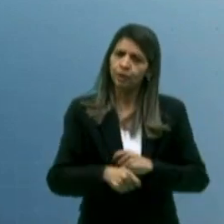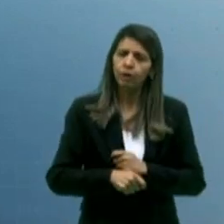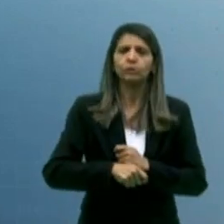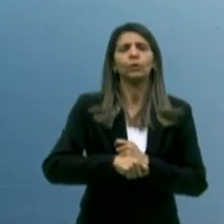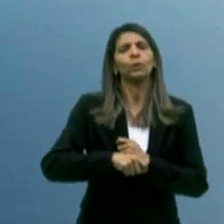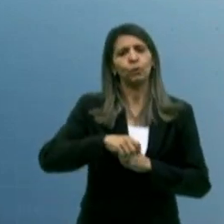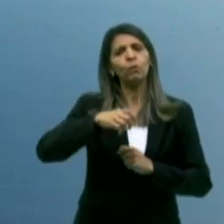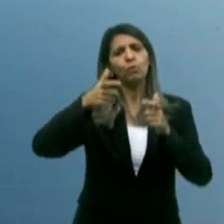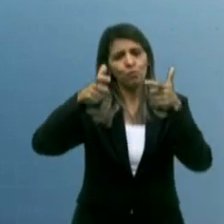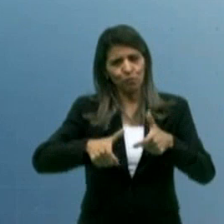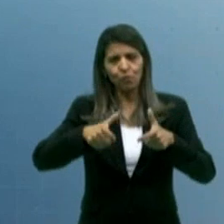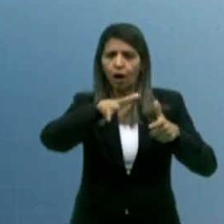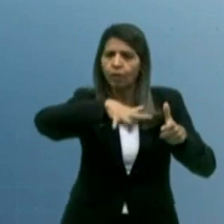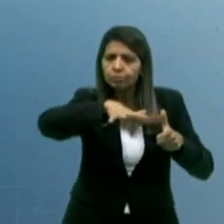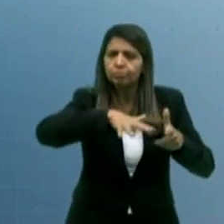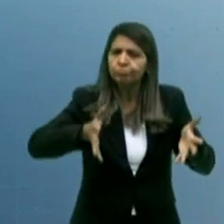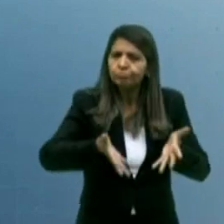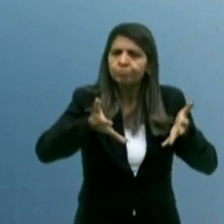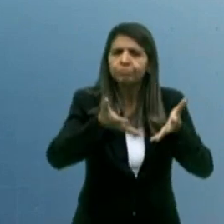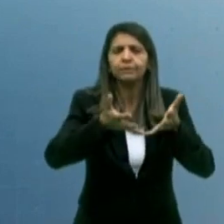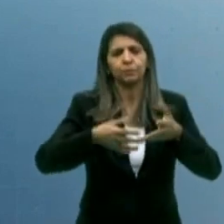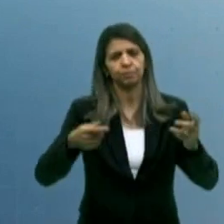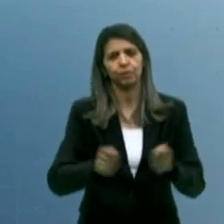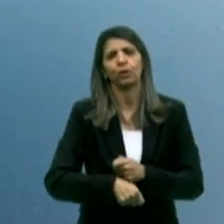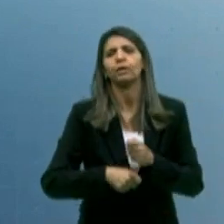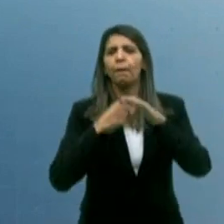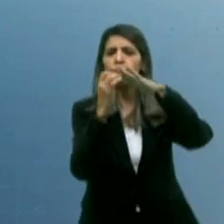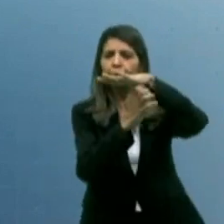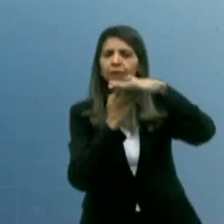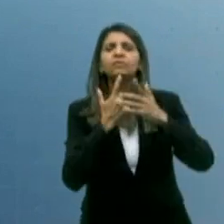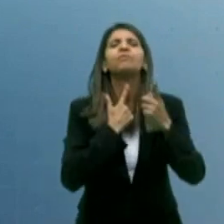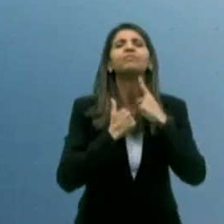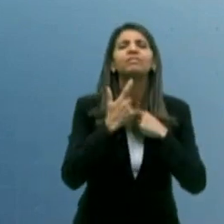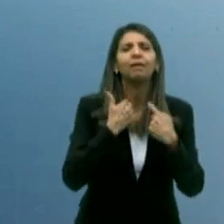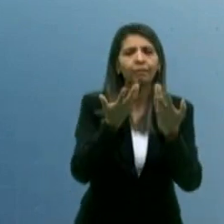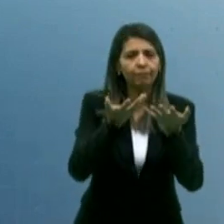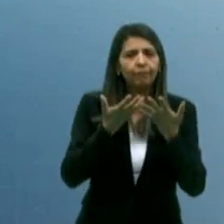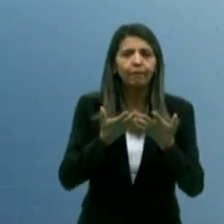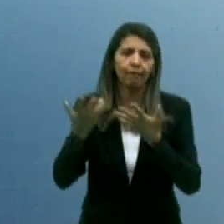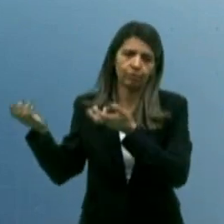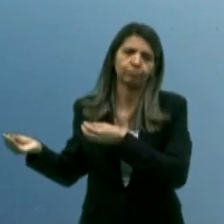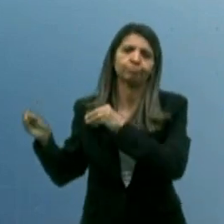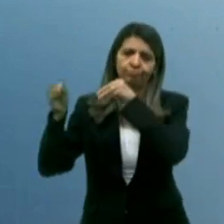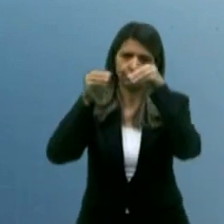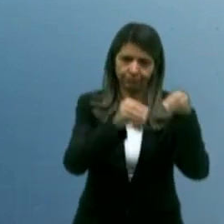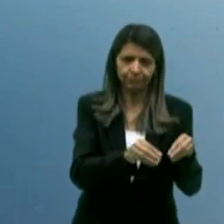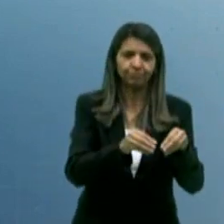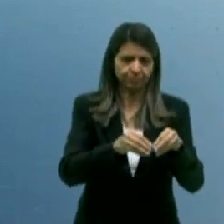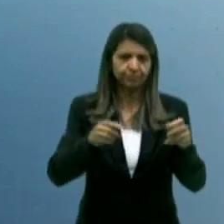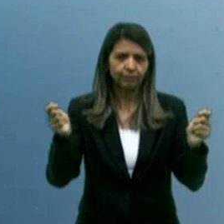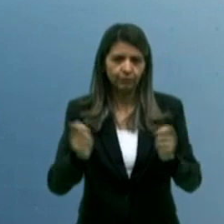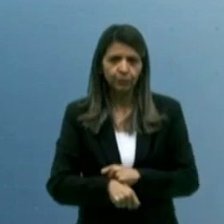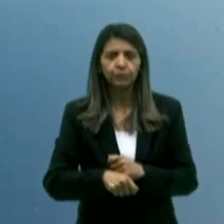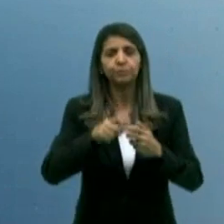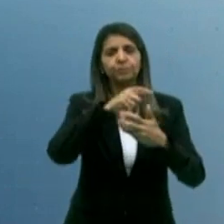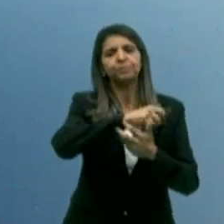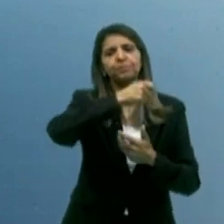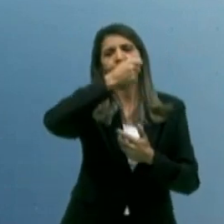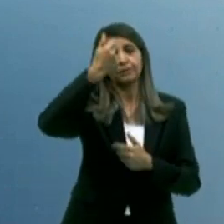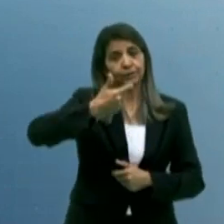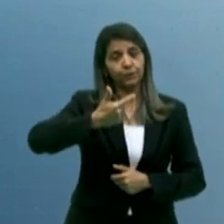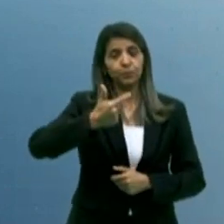ambiente propício, a gente tenha a atração de empresas. Além disso, fomentar programas de formação